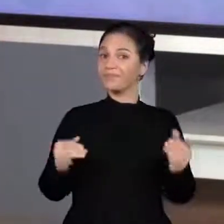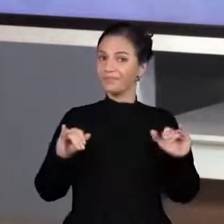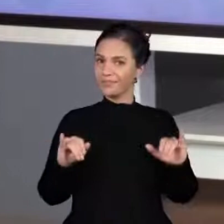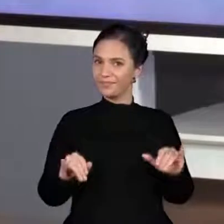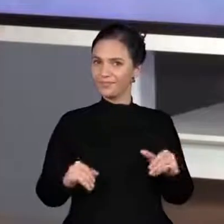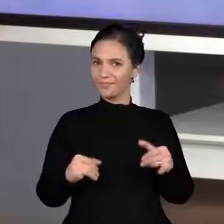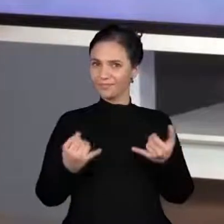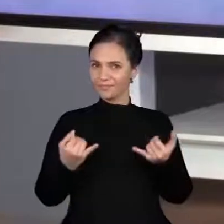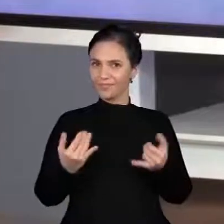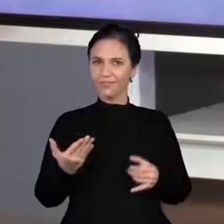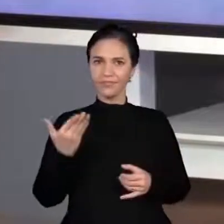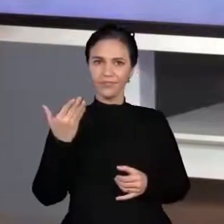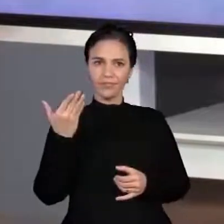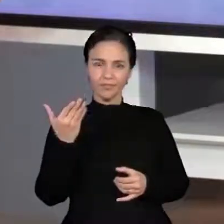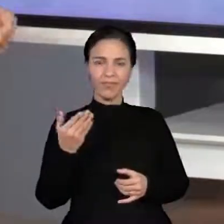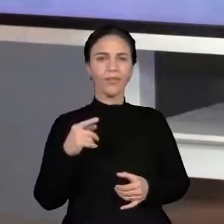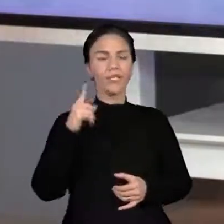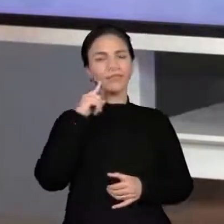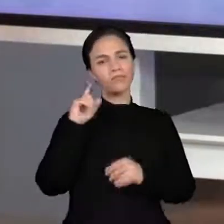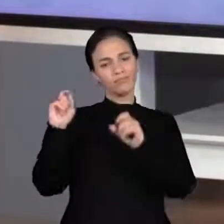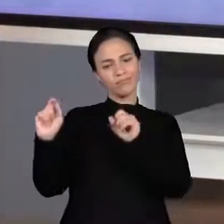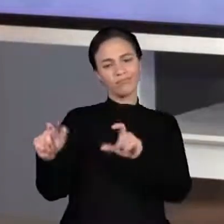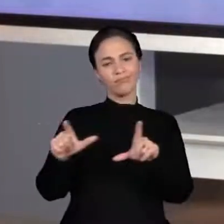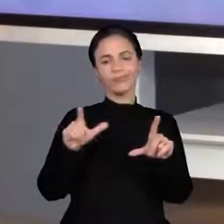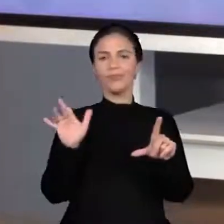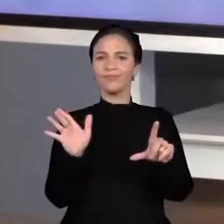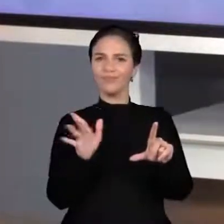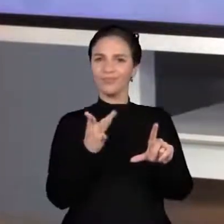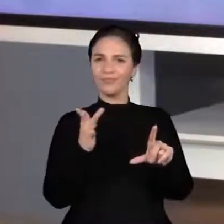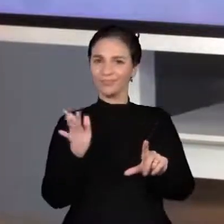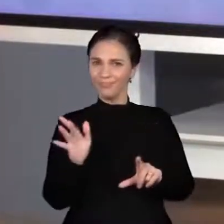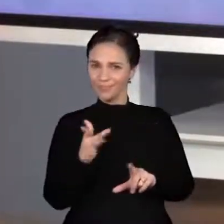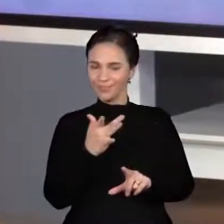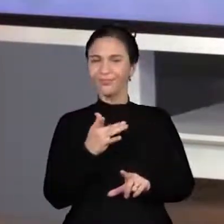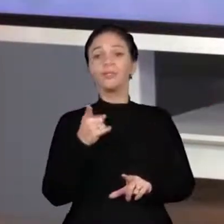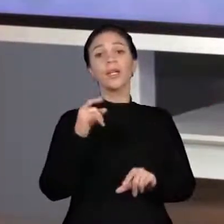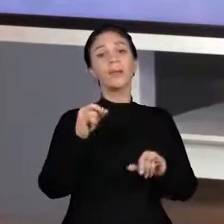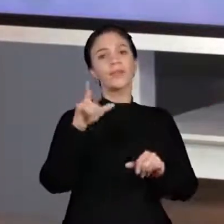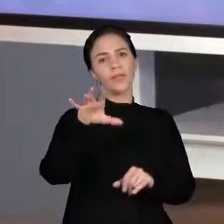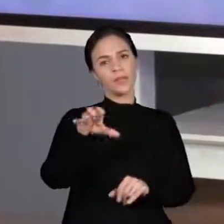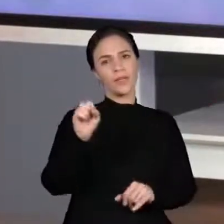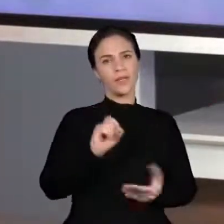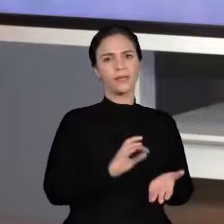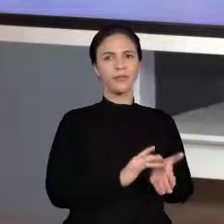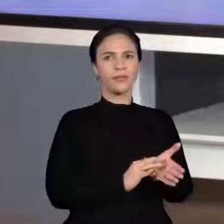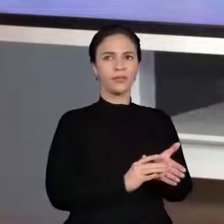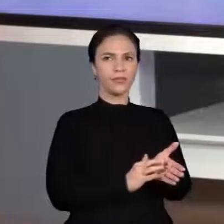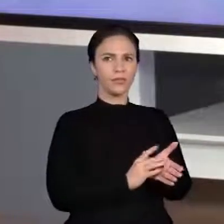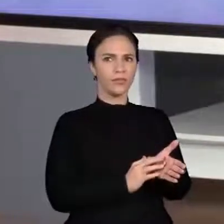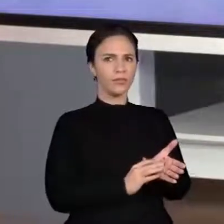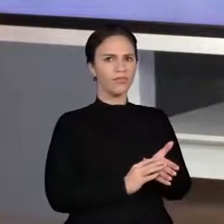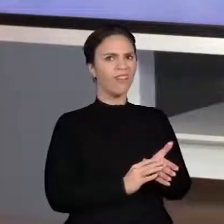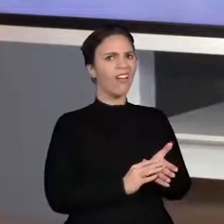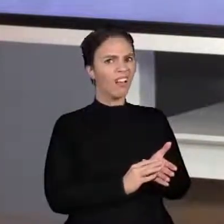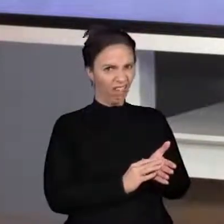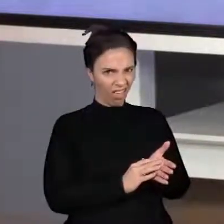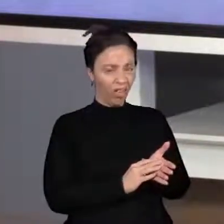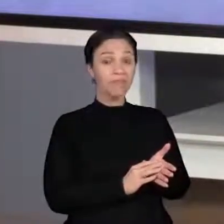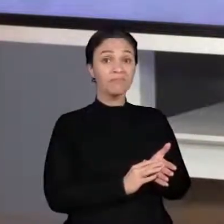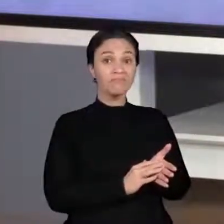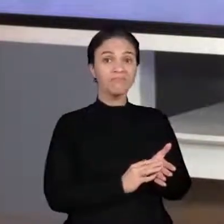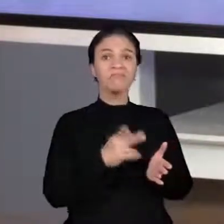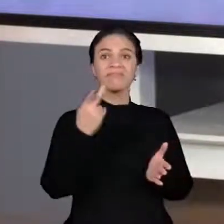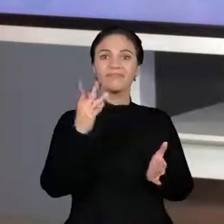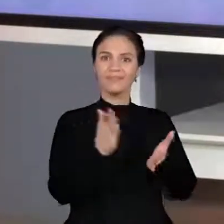aí, enquanto eu passo a telinha aqui, a sua calculadora. É isso mesmo. Lá no seu livro,